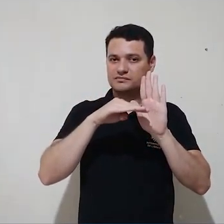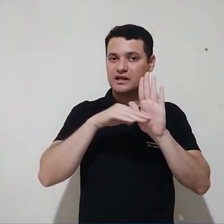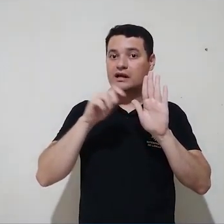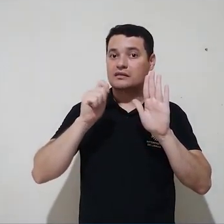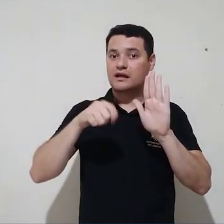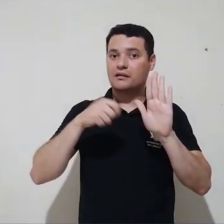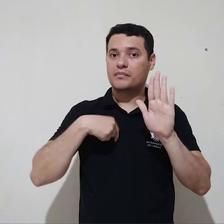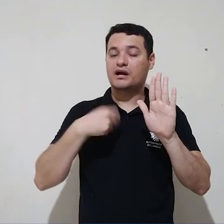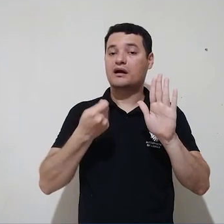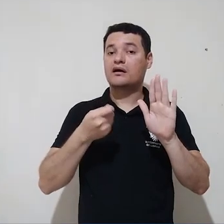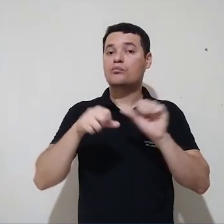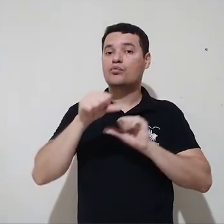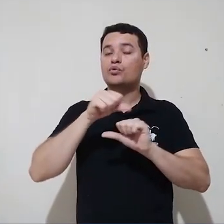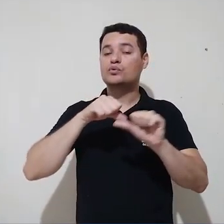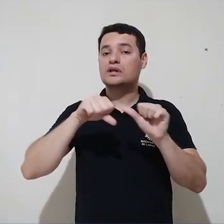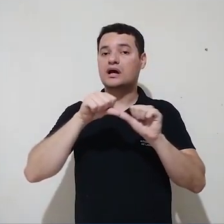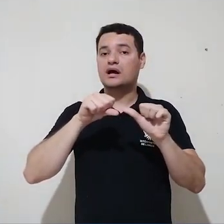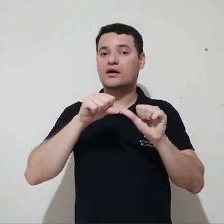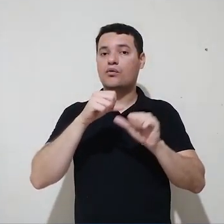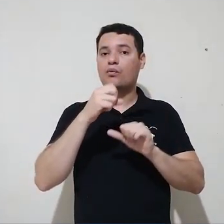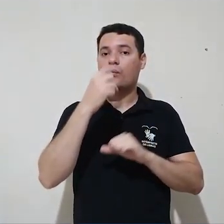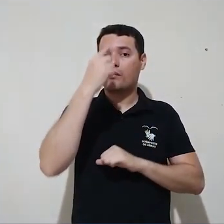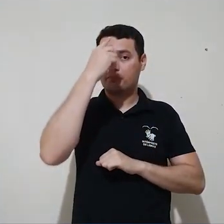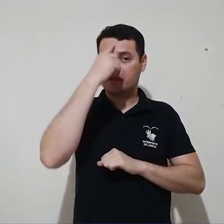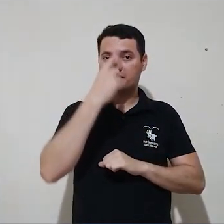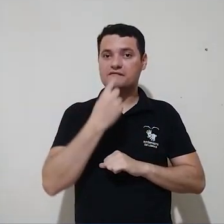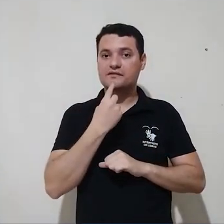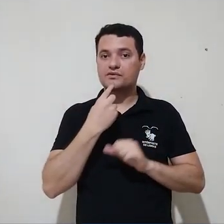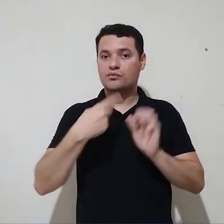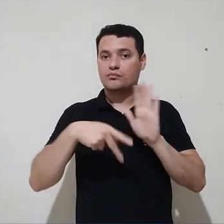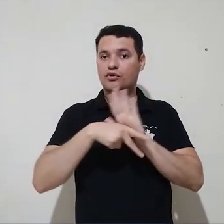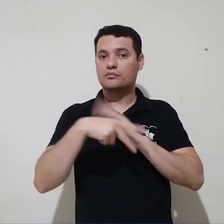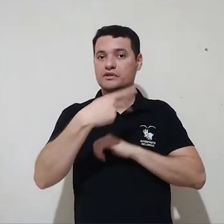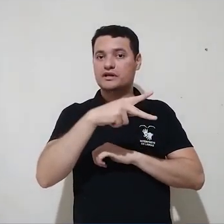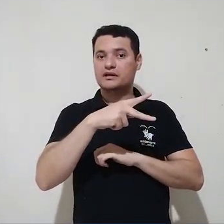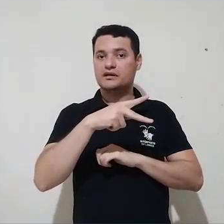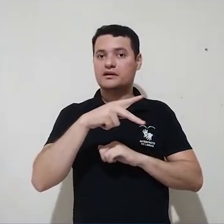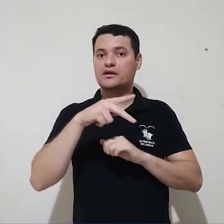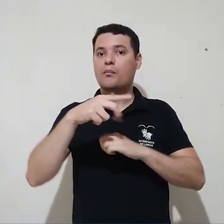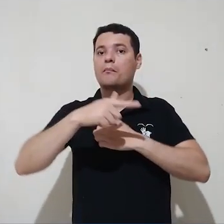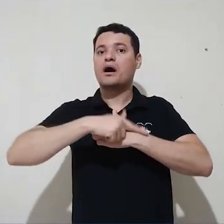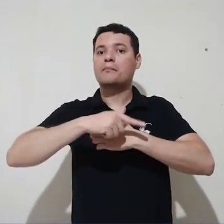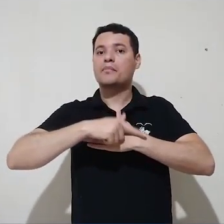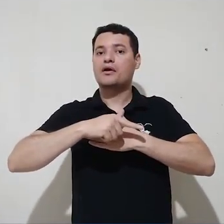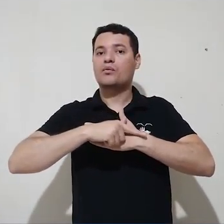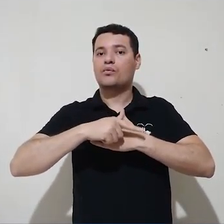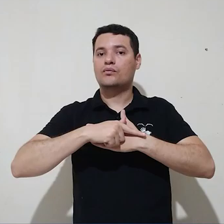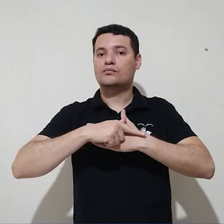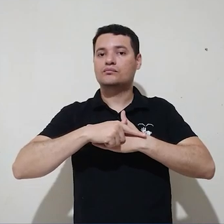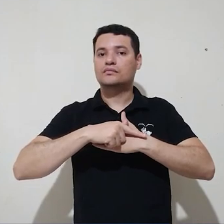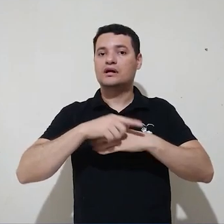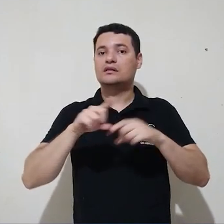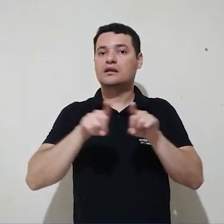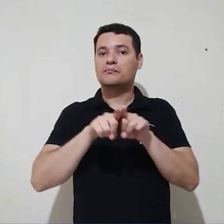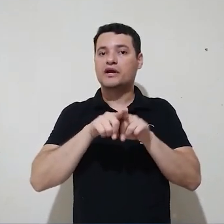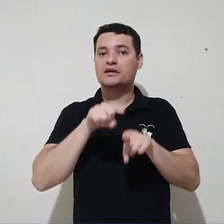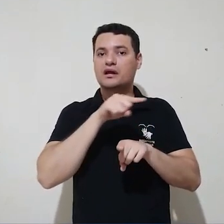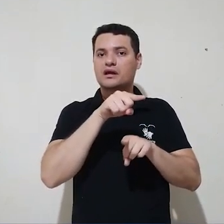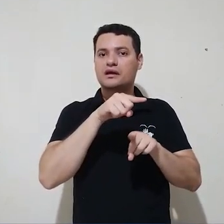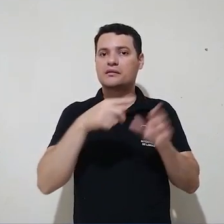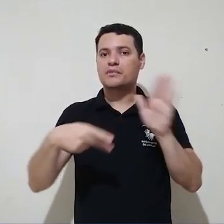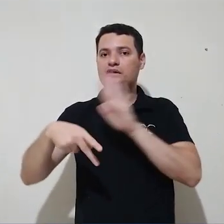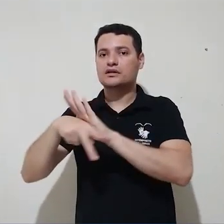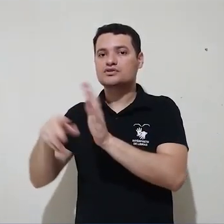alteração no papel do usuário inscrito e no grupo em que o usuário está inscrito.